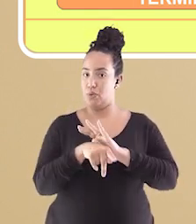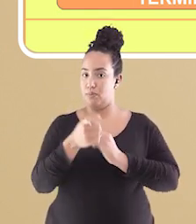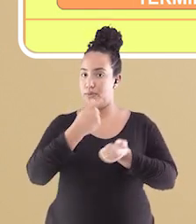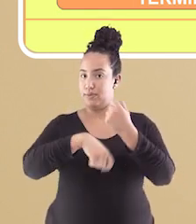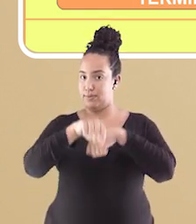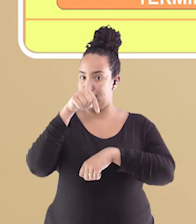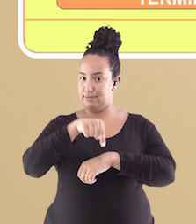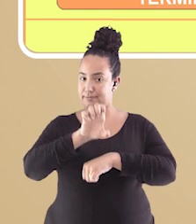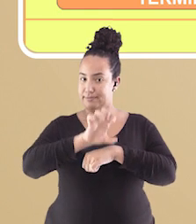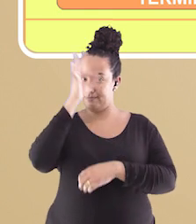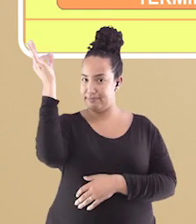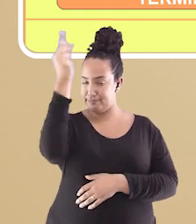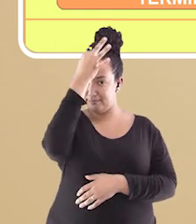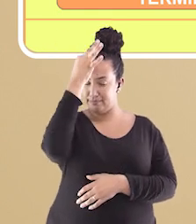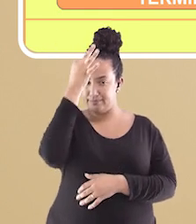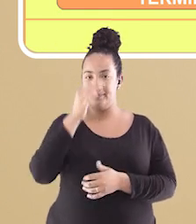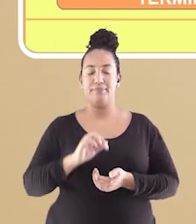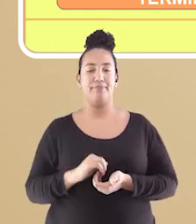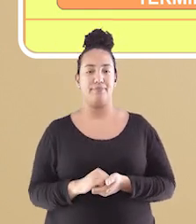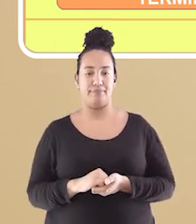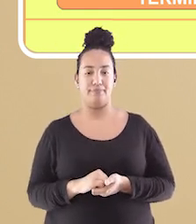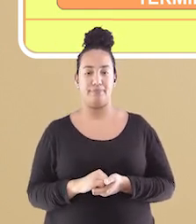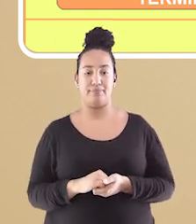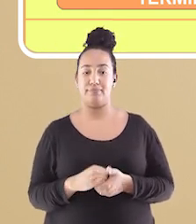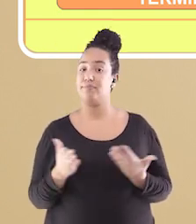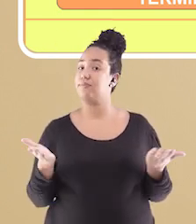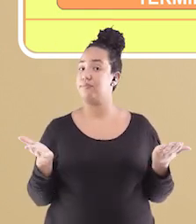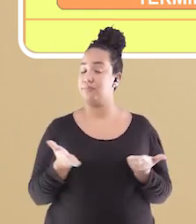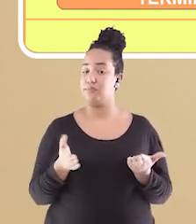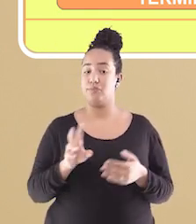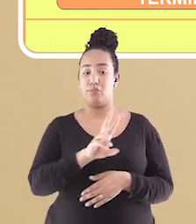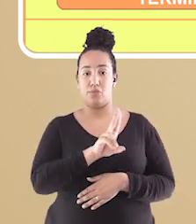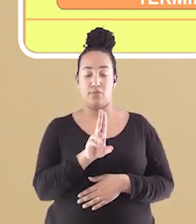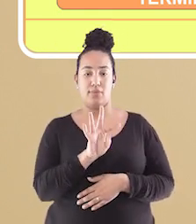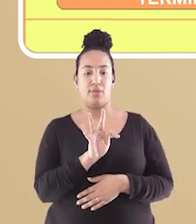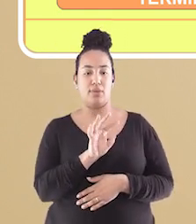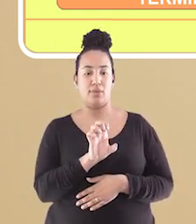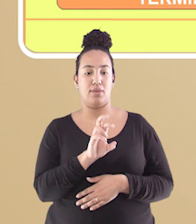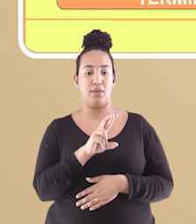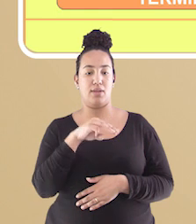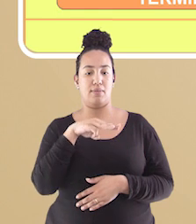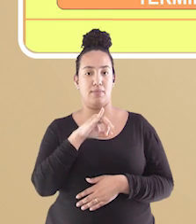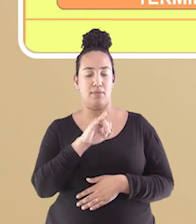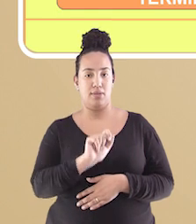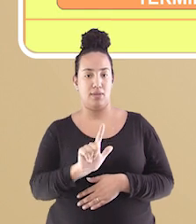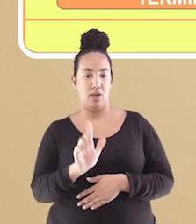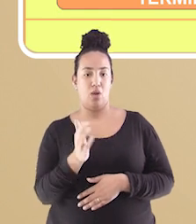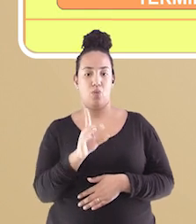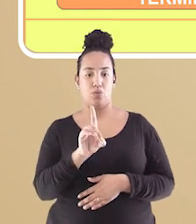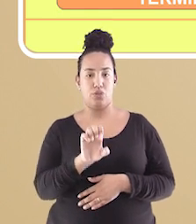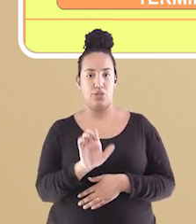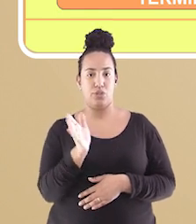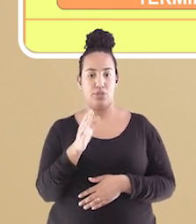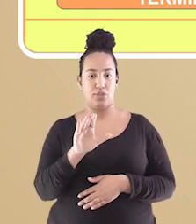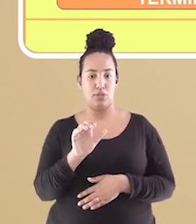para a economia do nosso estado. Hoje, conhecido como Terminal de Cargas de Vila Velha, esse